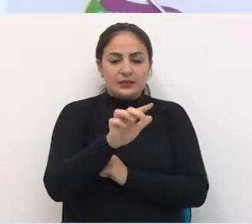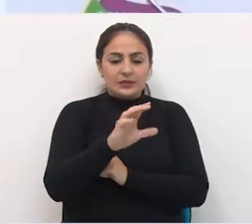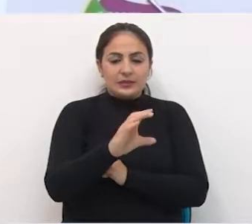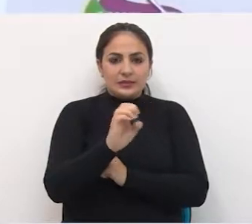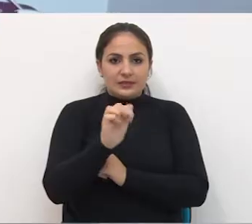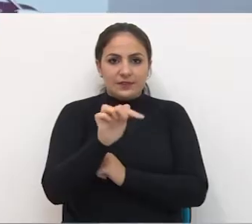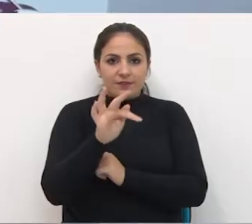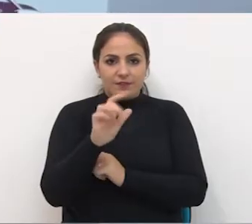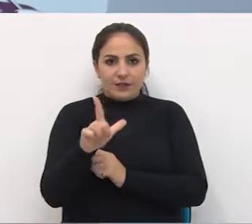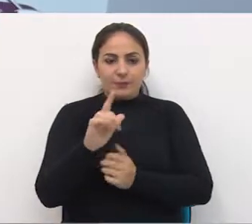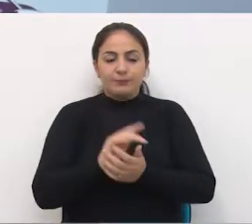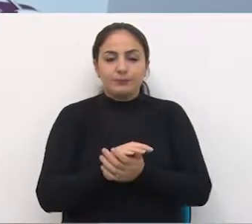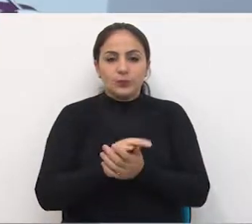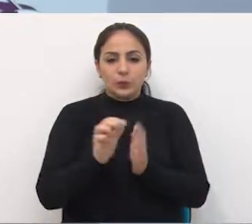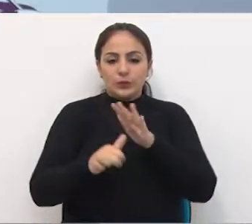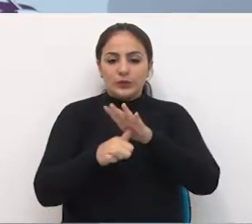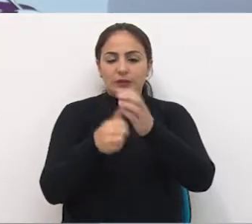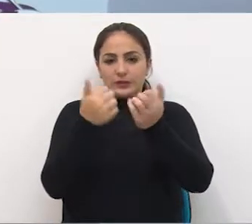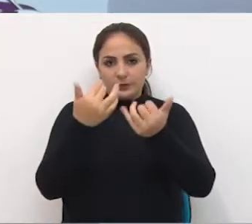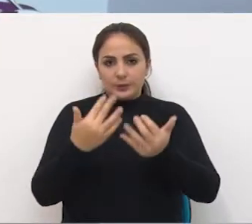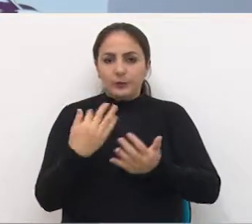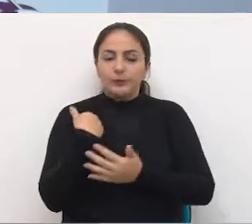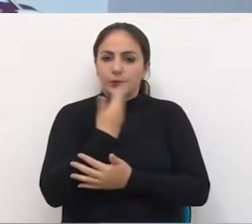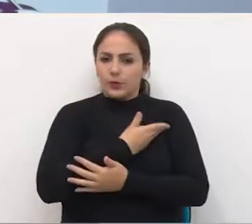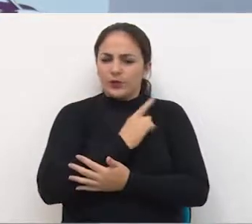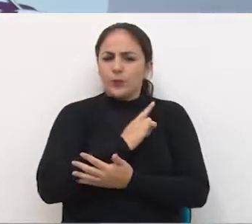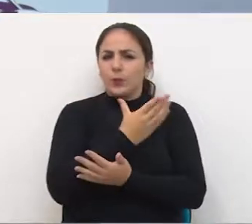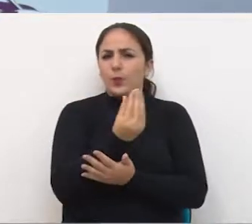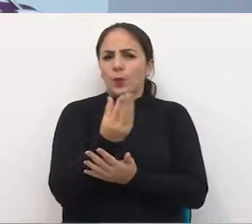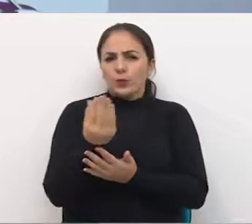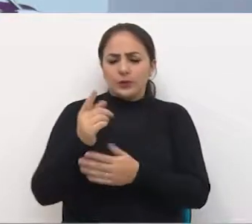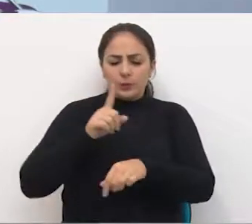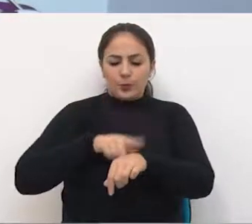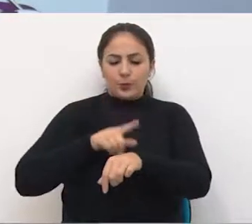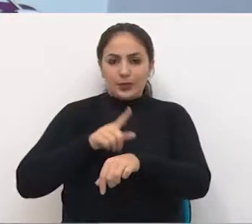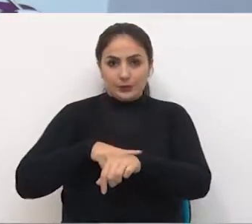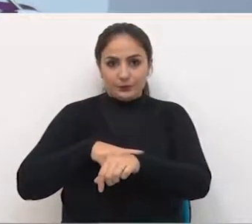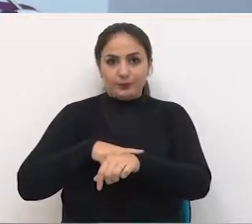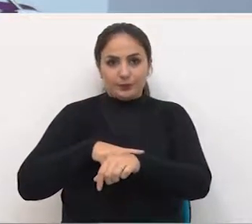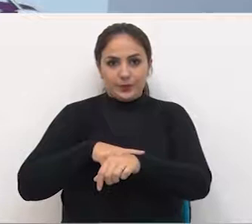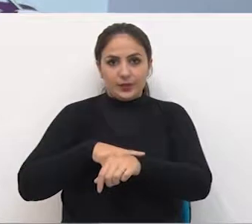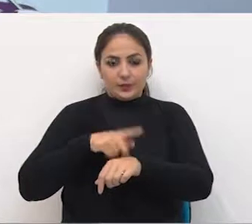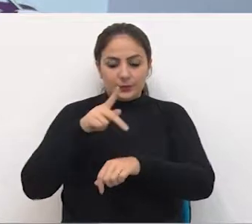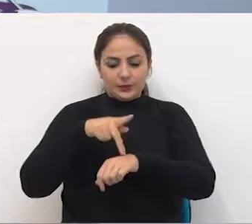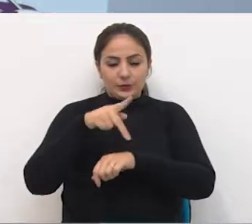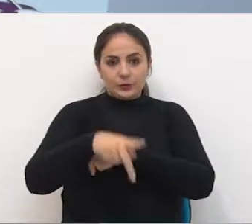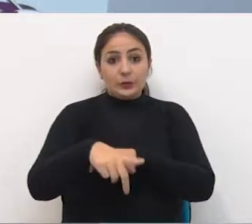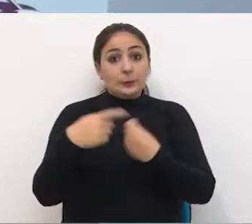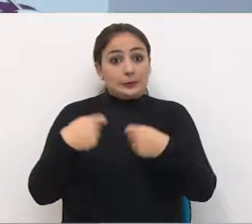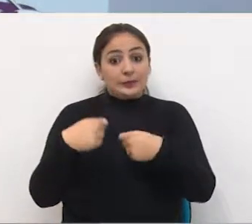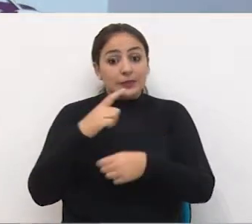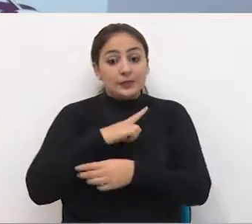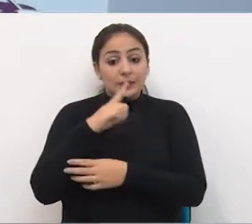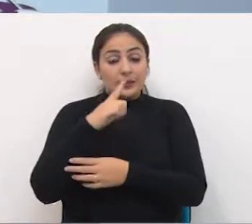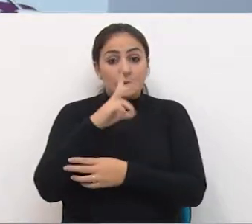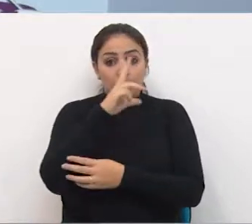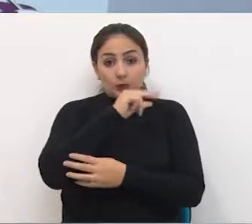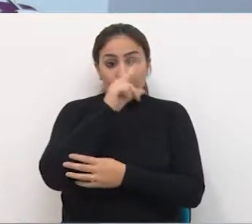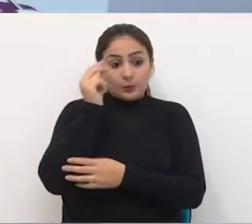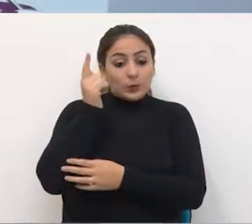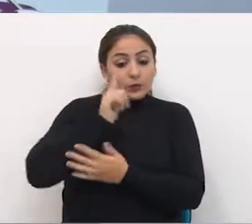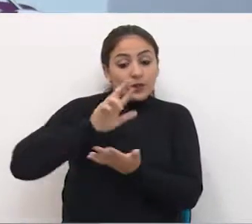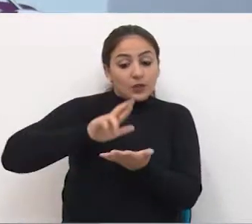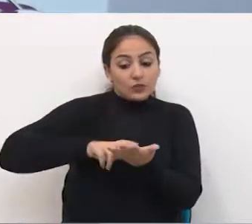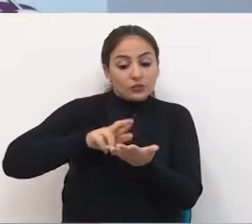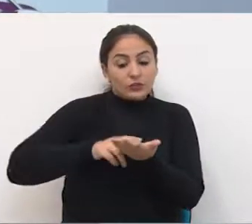explicou. Nós temos várias situações no município de Passo Fundo que necessitam a intervenção do Poder Público Municipal para